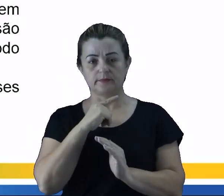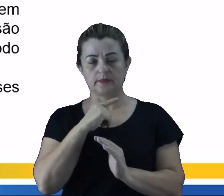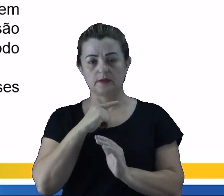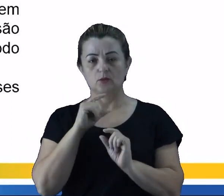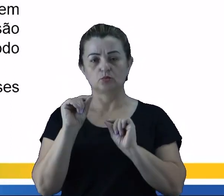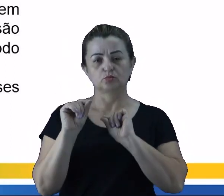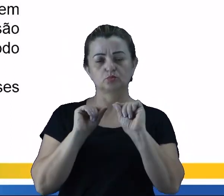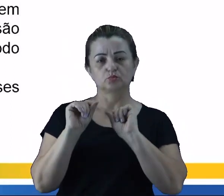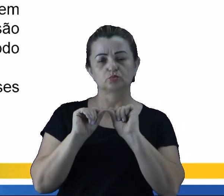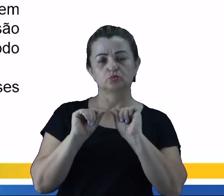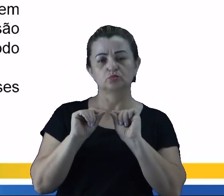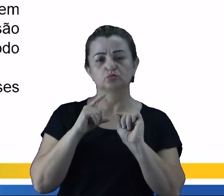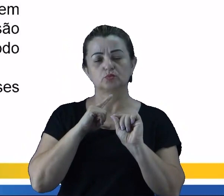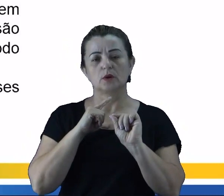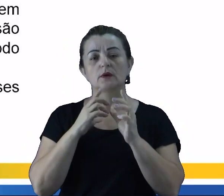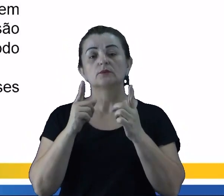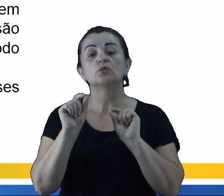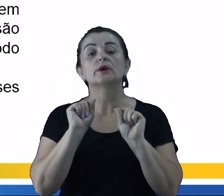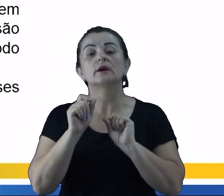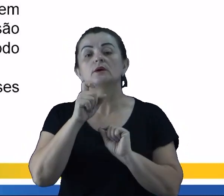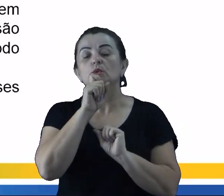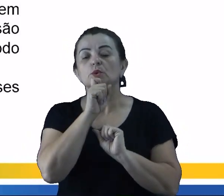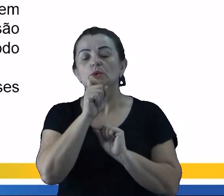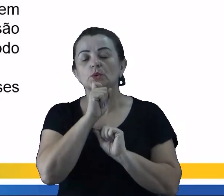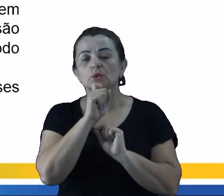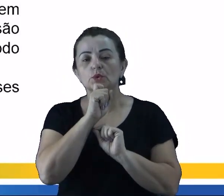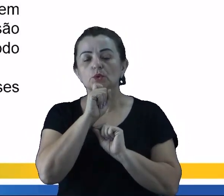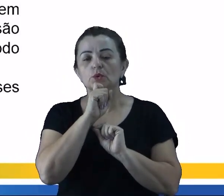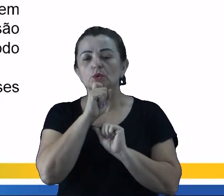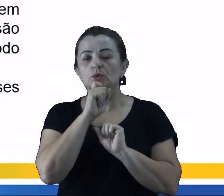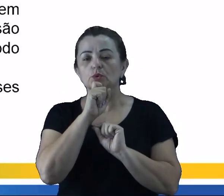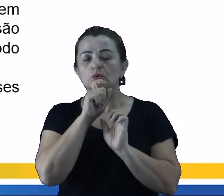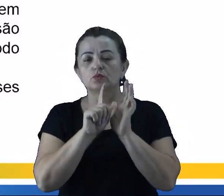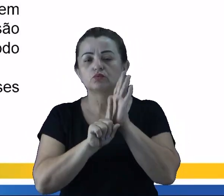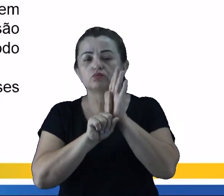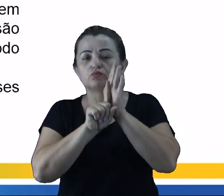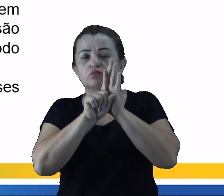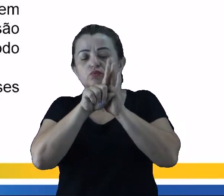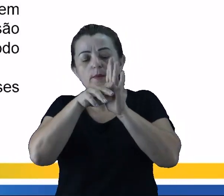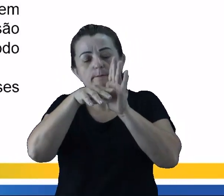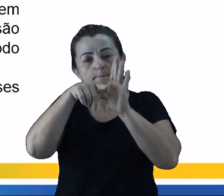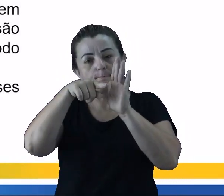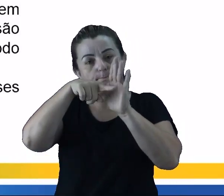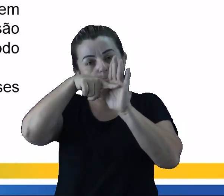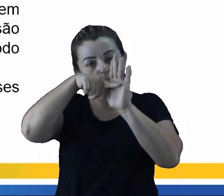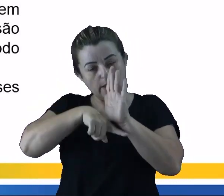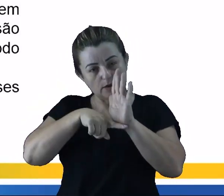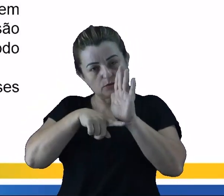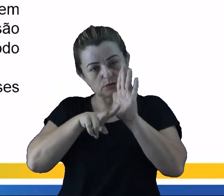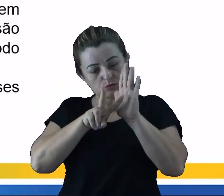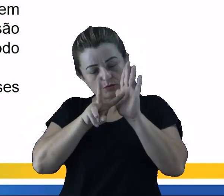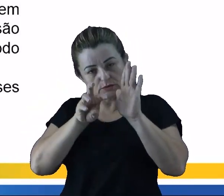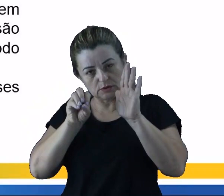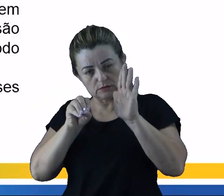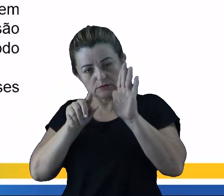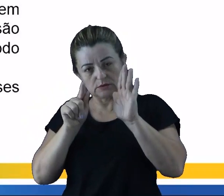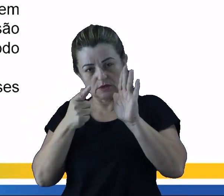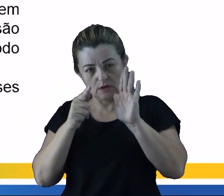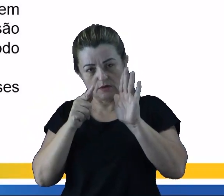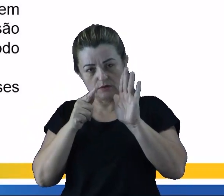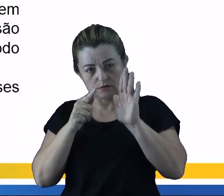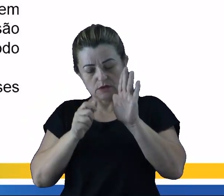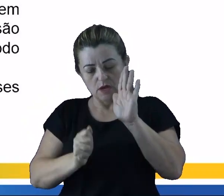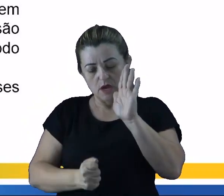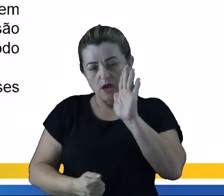liquefação, a gente vai resfriar. Então, ela vai chegar ali numa temperatura de menos 200 graus. E aí, os gases,